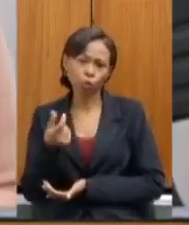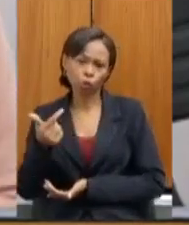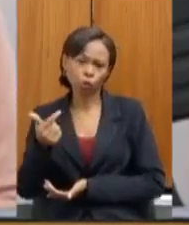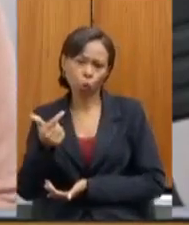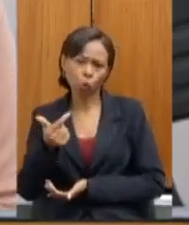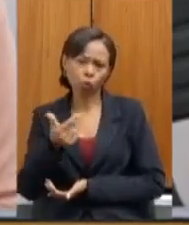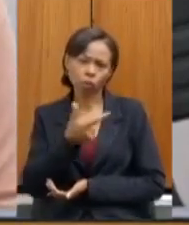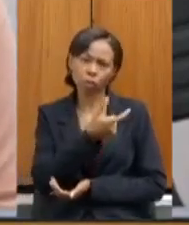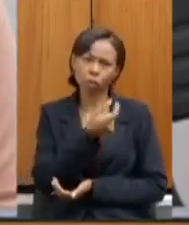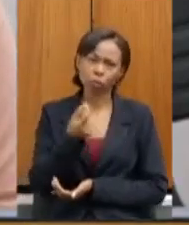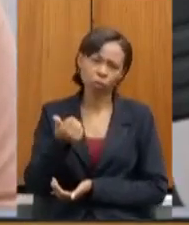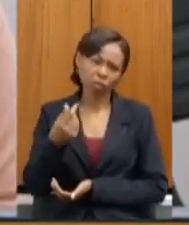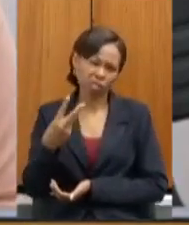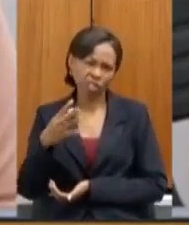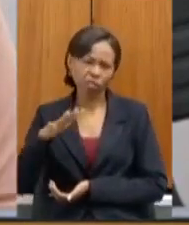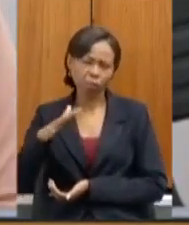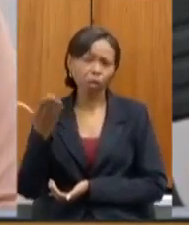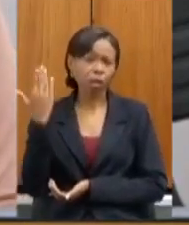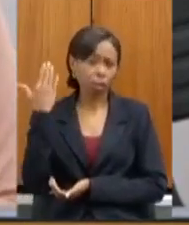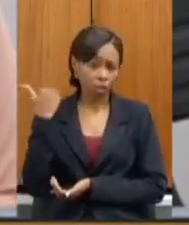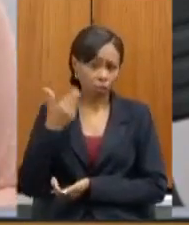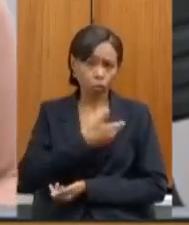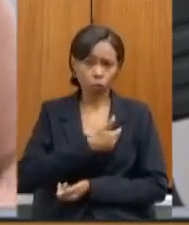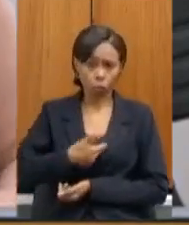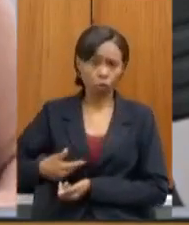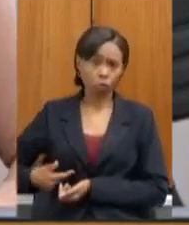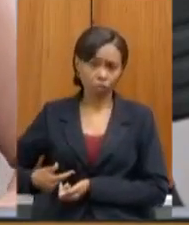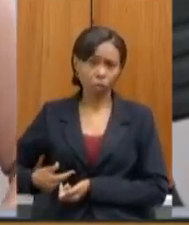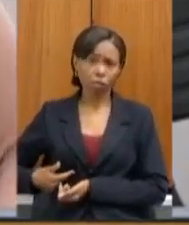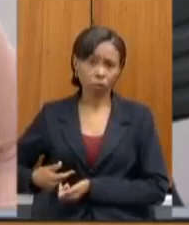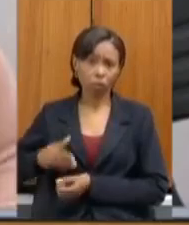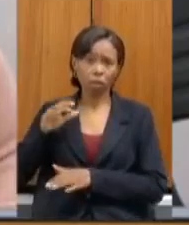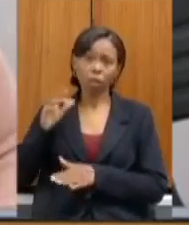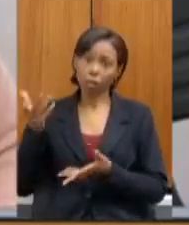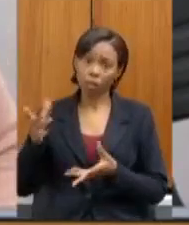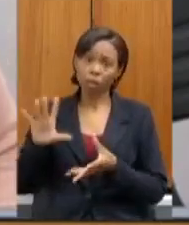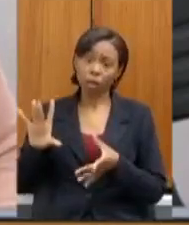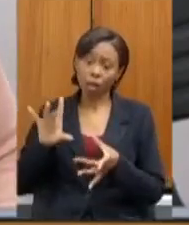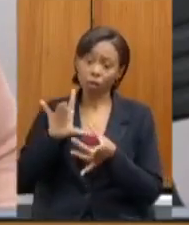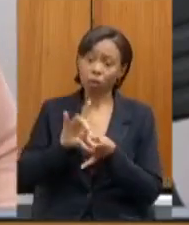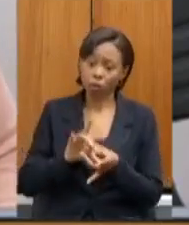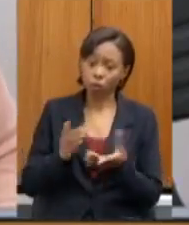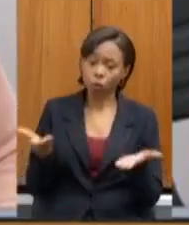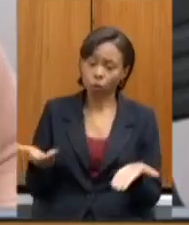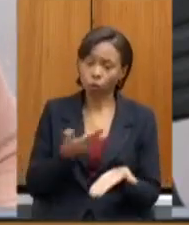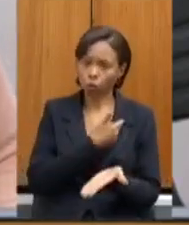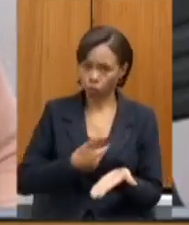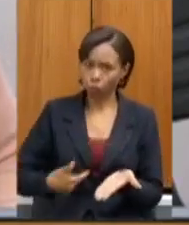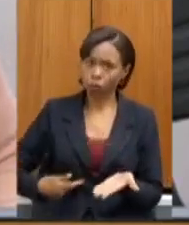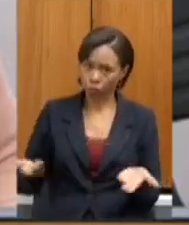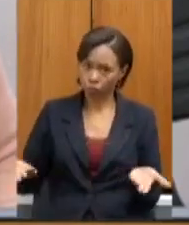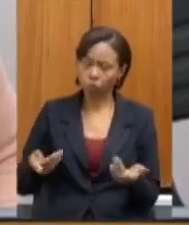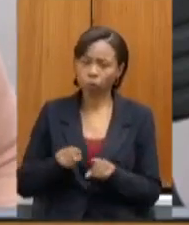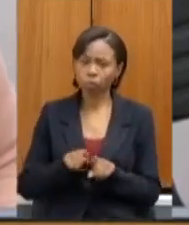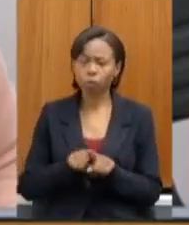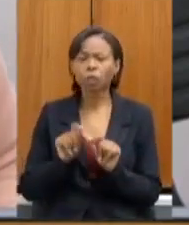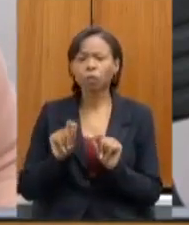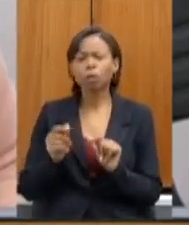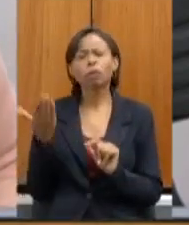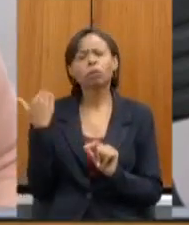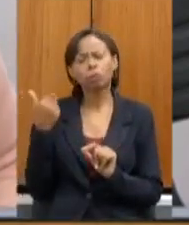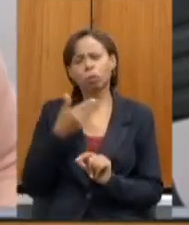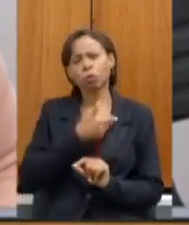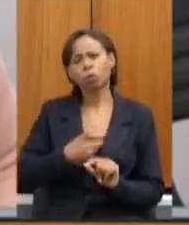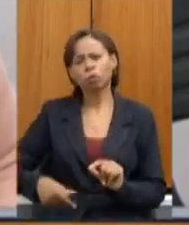quando o governo à época que compõe o atual governo do estado o governo à época proibiu